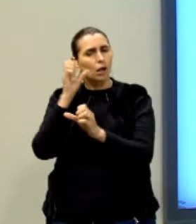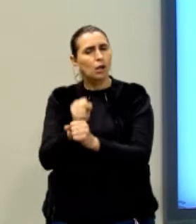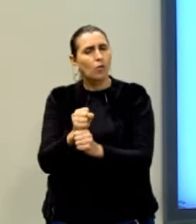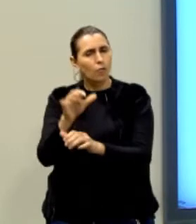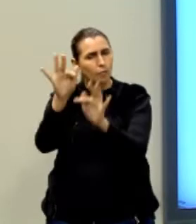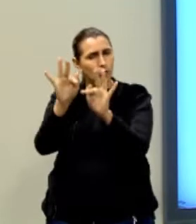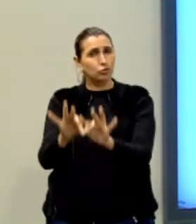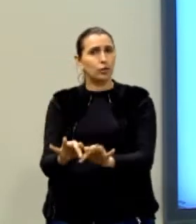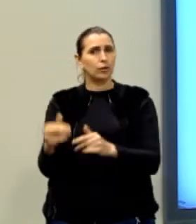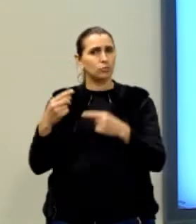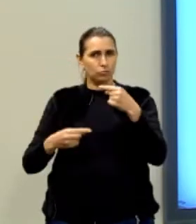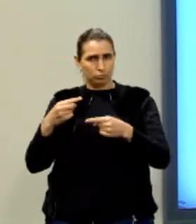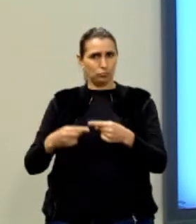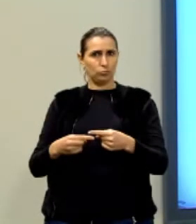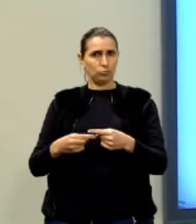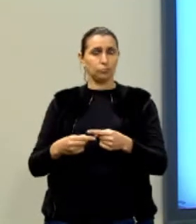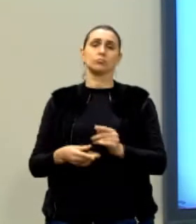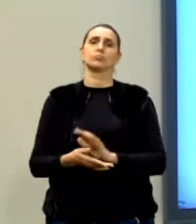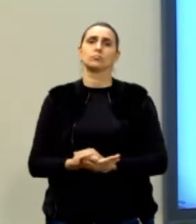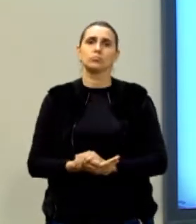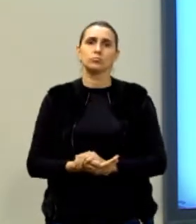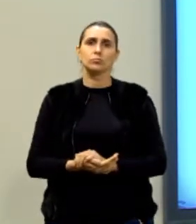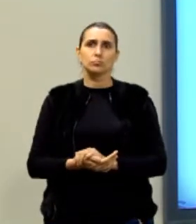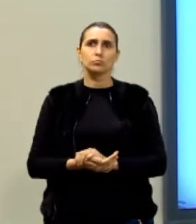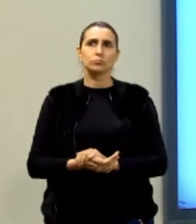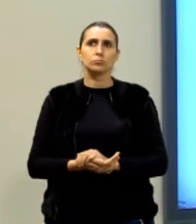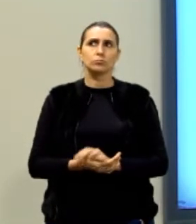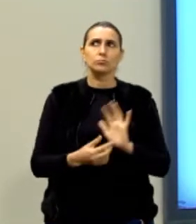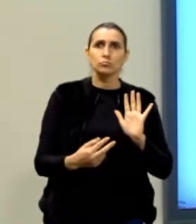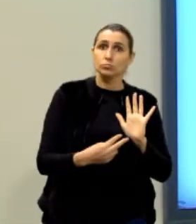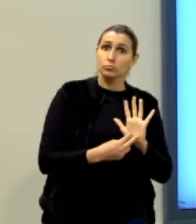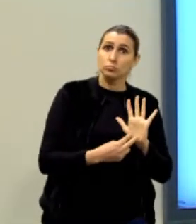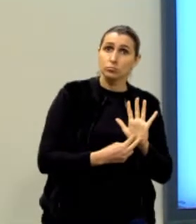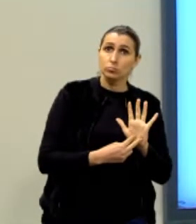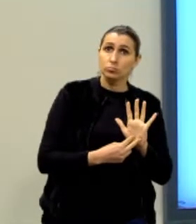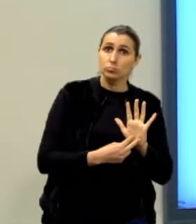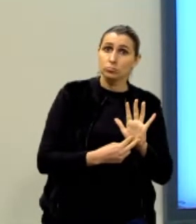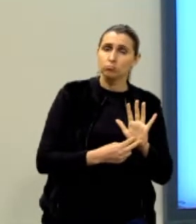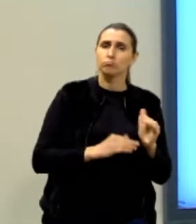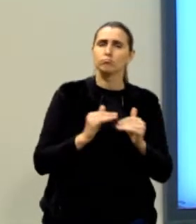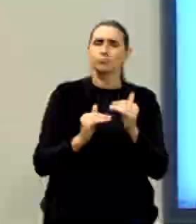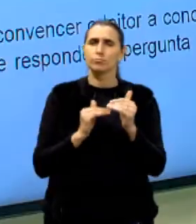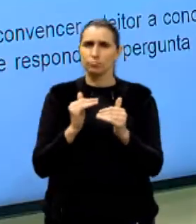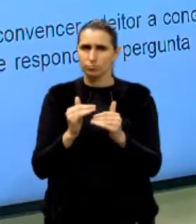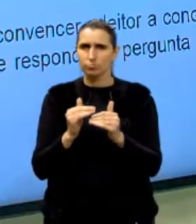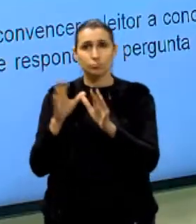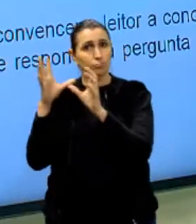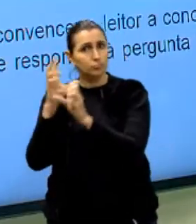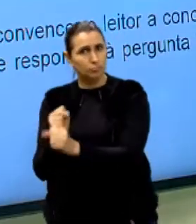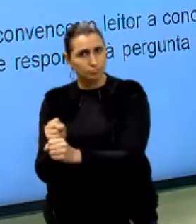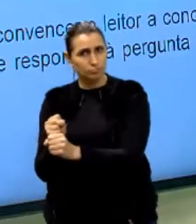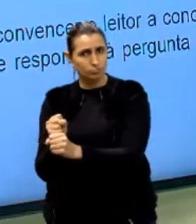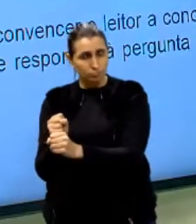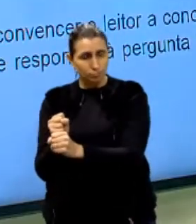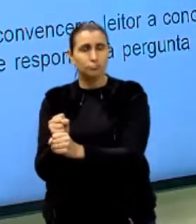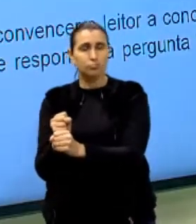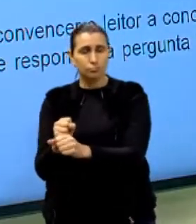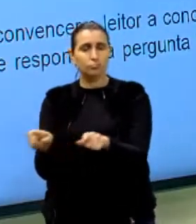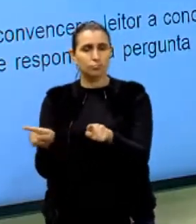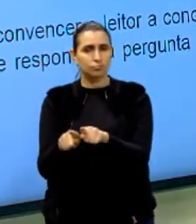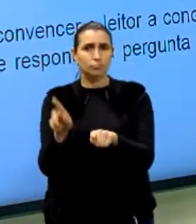fechar a discussão, né? Ou seja, apresentação, desenvolvimento e conclusão e